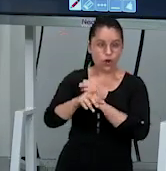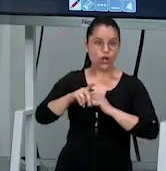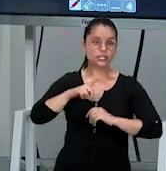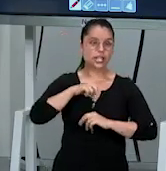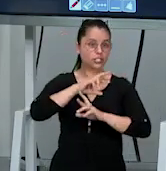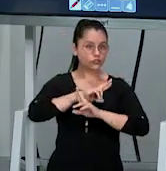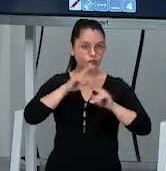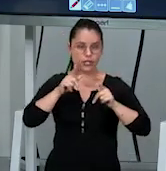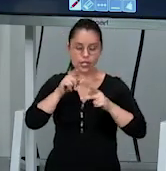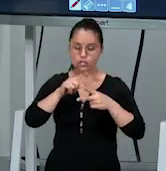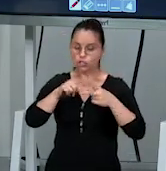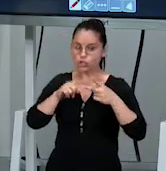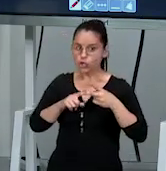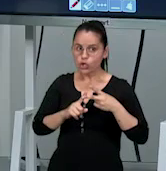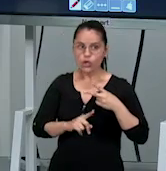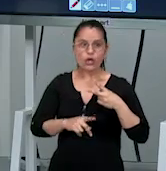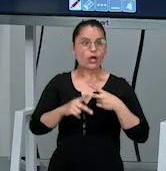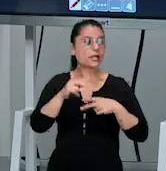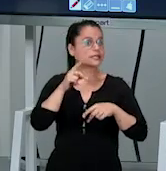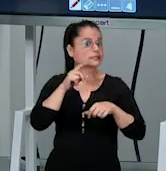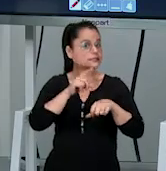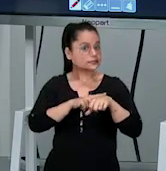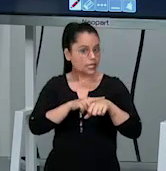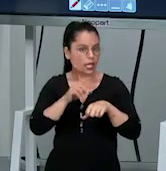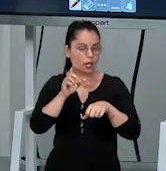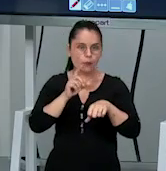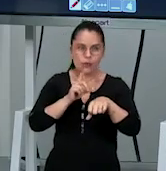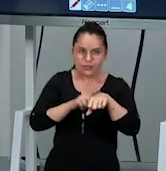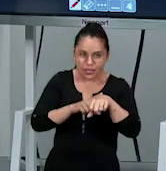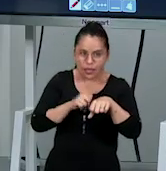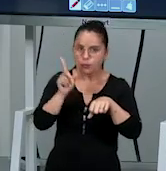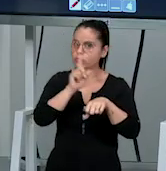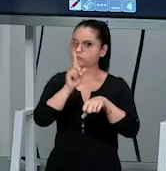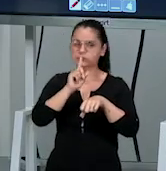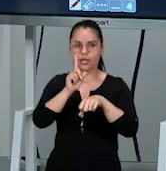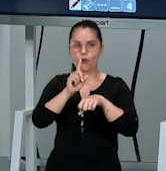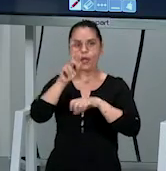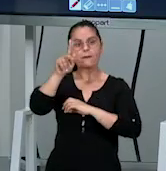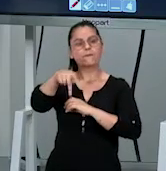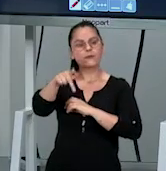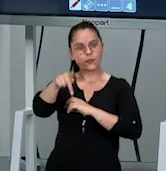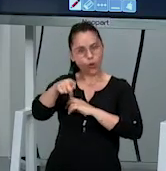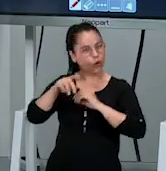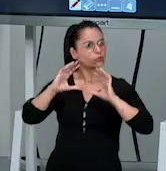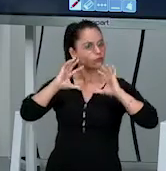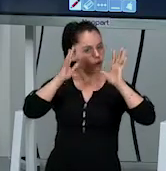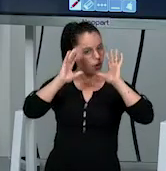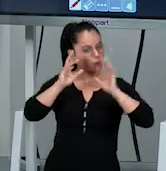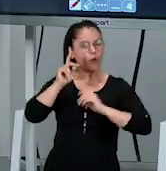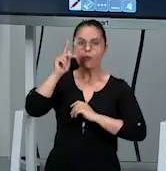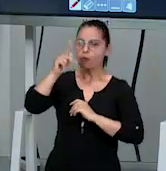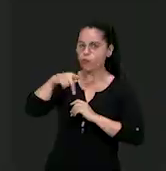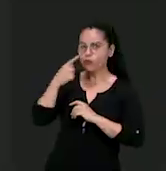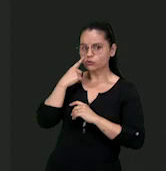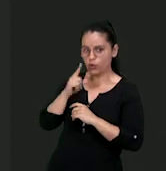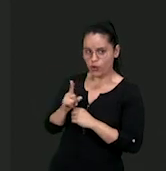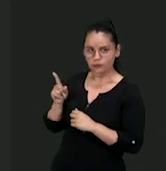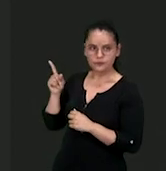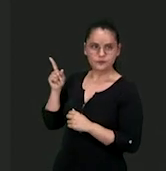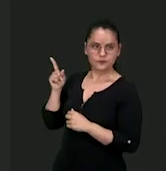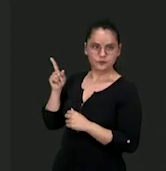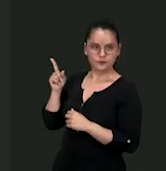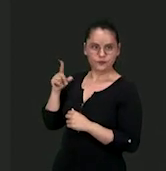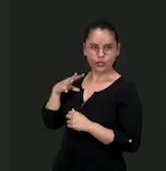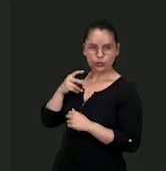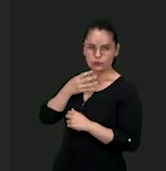futebol dois tempos de 45. O vôleibol não é padronizado por tempo, e sim por ponto. Pra vencer uma partida de vôleibol, olha aqui na sua tela. A